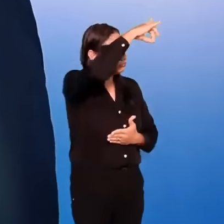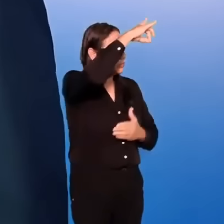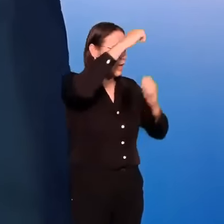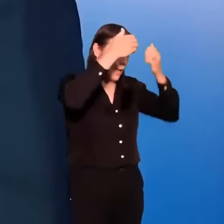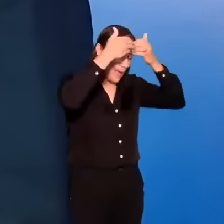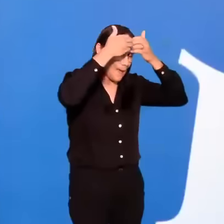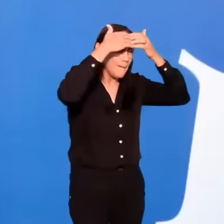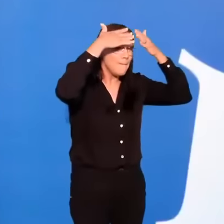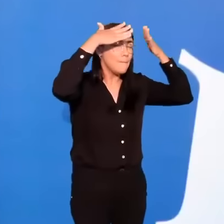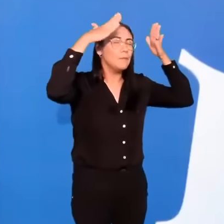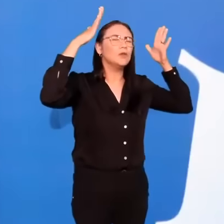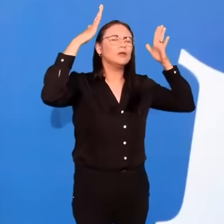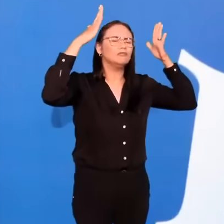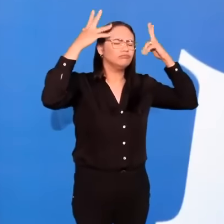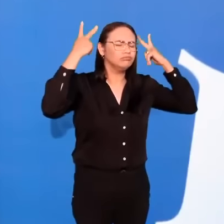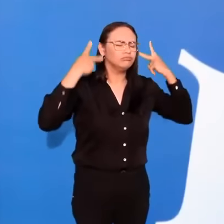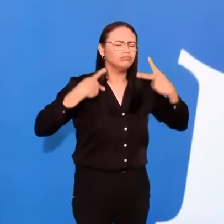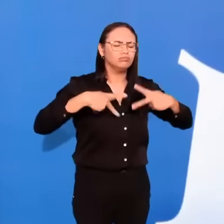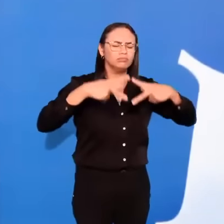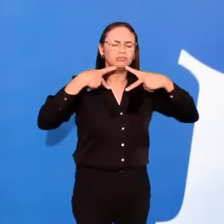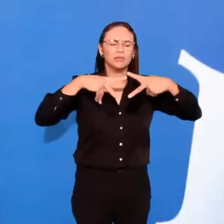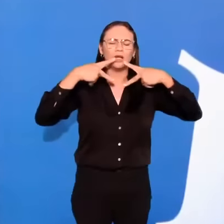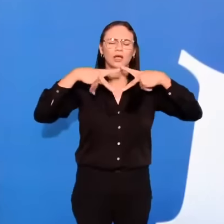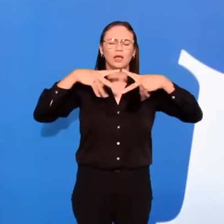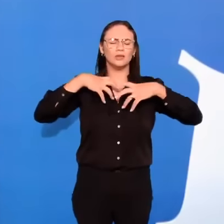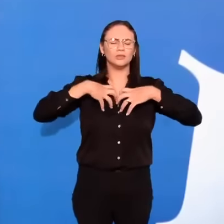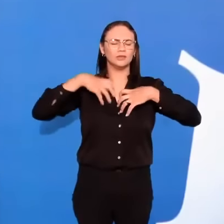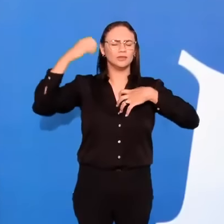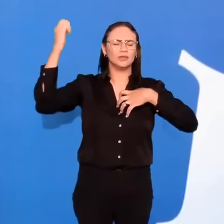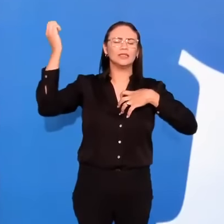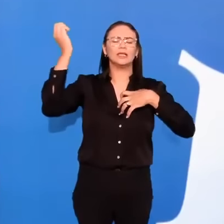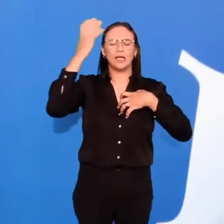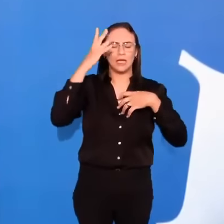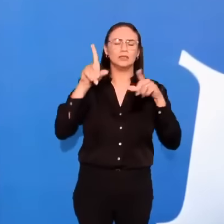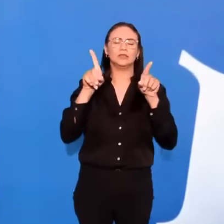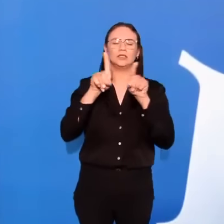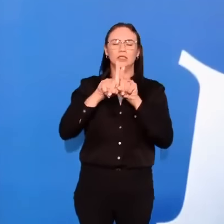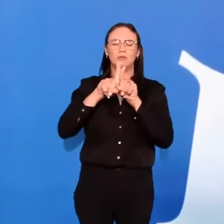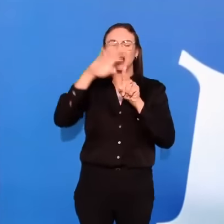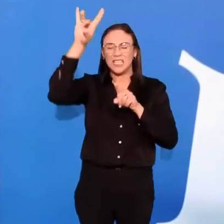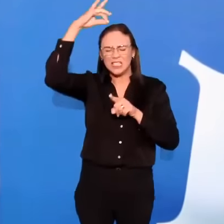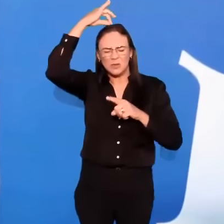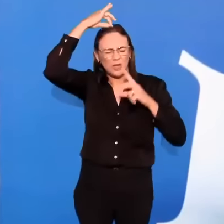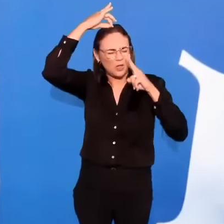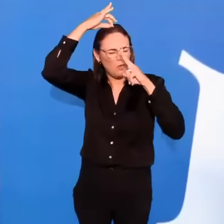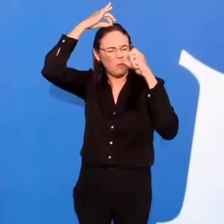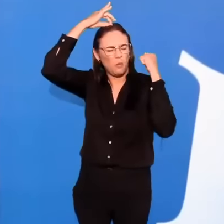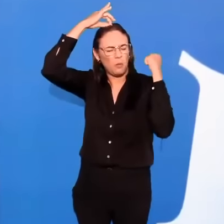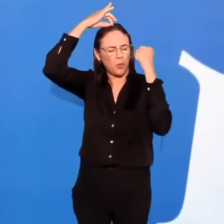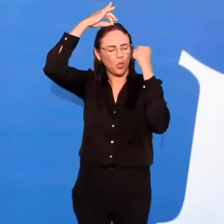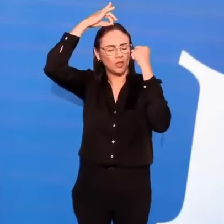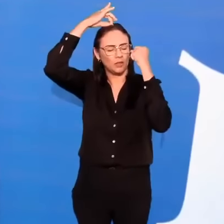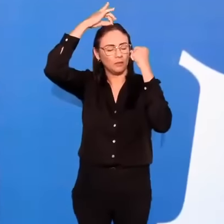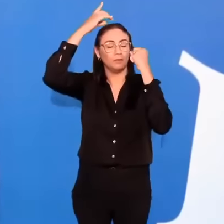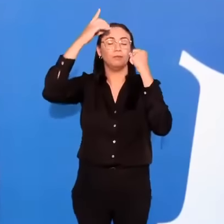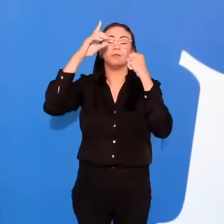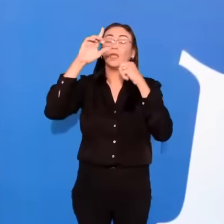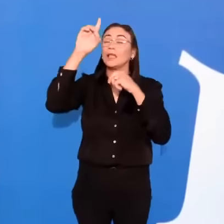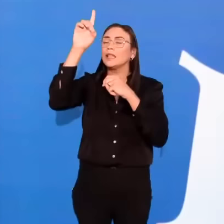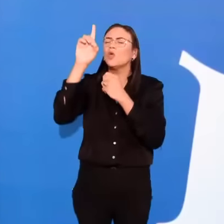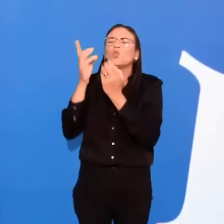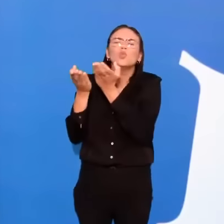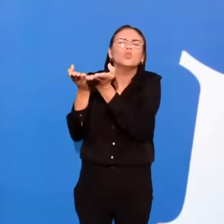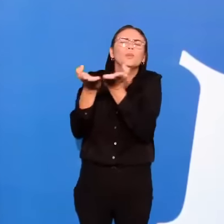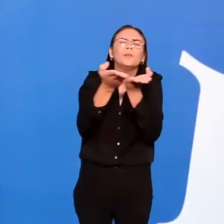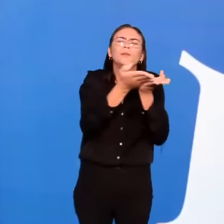E que Ele pregue, meu Deus, com a Tua graça e no poder do Teu Espírito. Que Tu prepare os corações